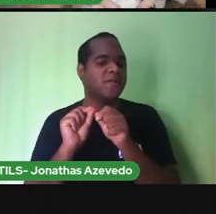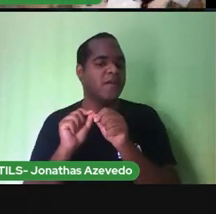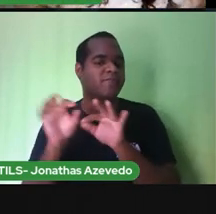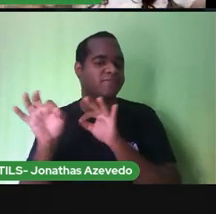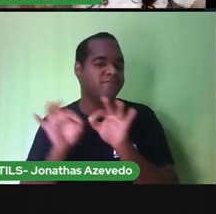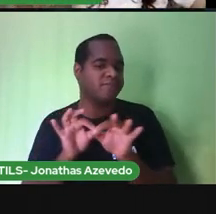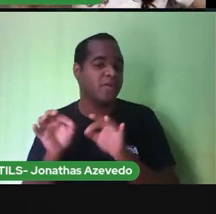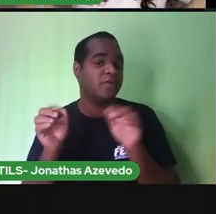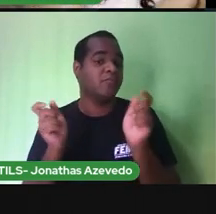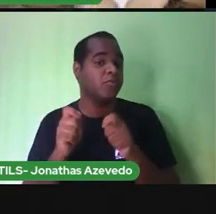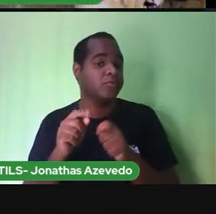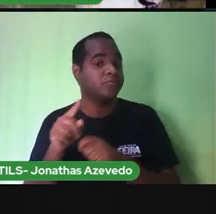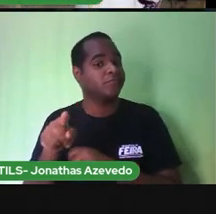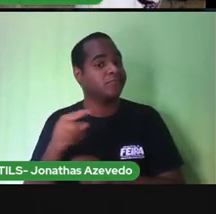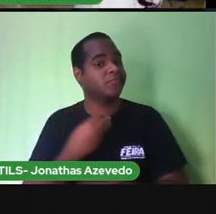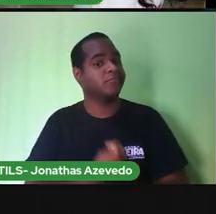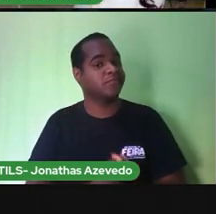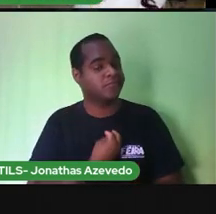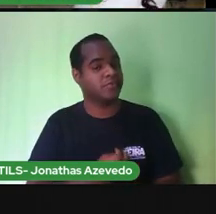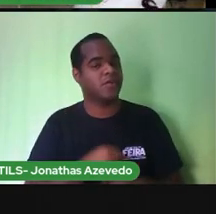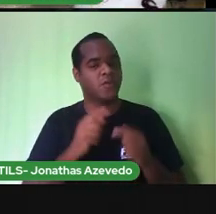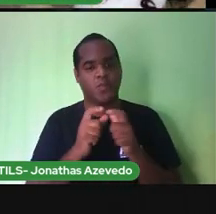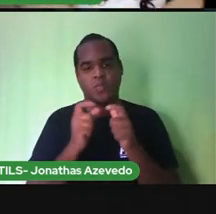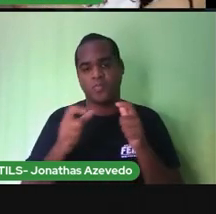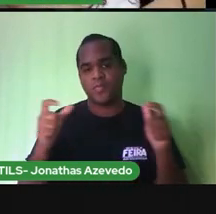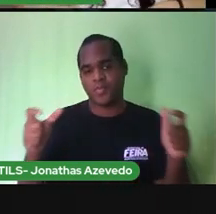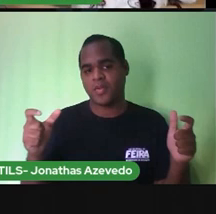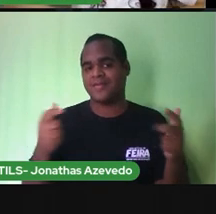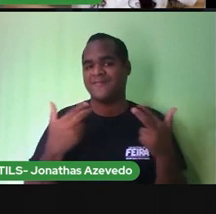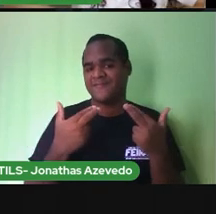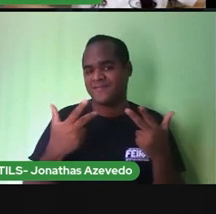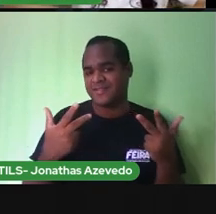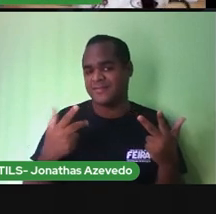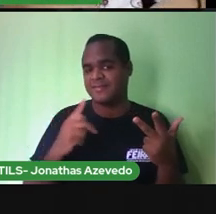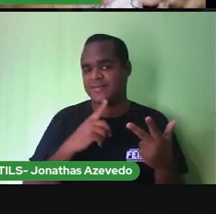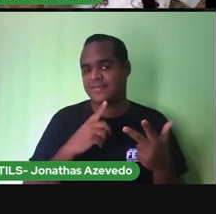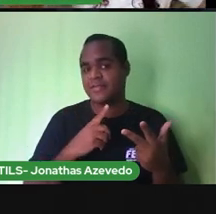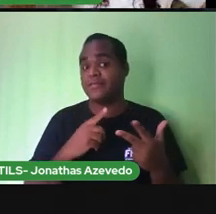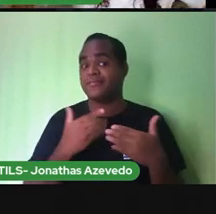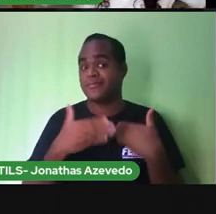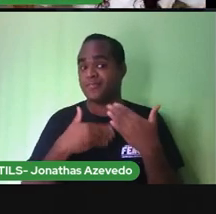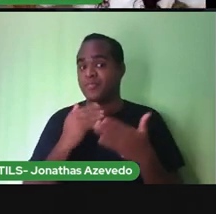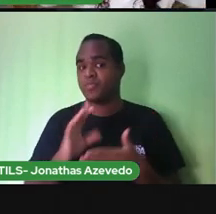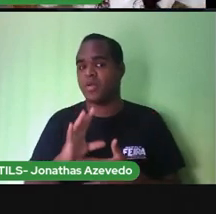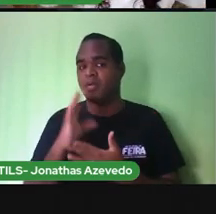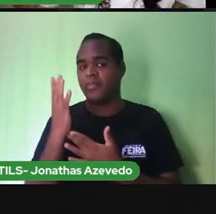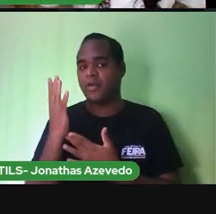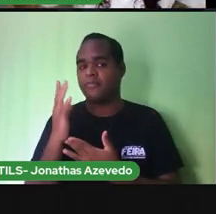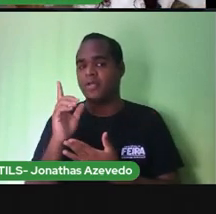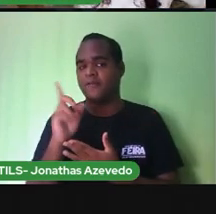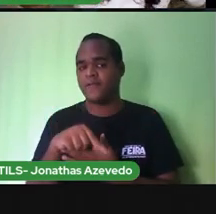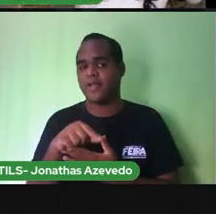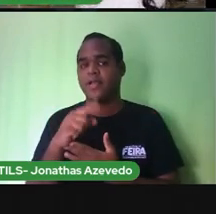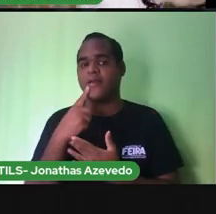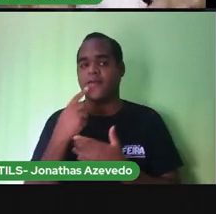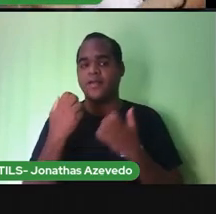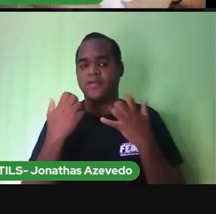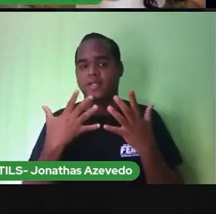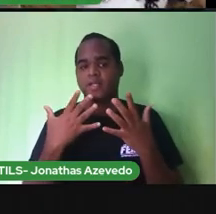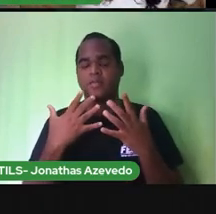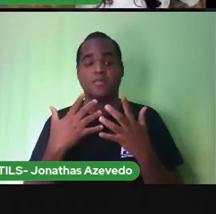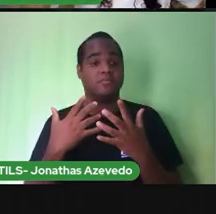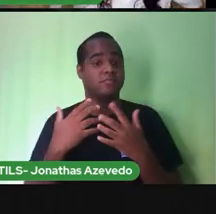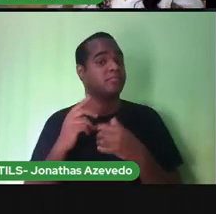aí ele vai morar, e ele vai aumentar a casinha dele, e vai aumentando a quantidade de micro-organismos,